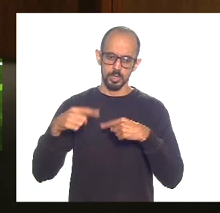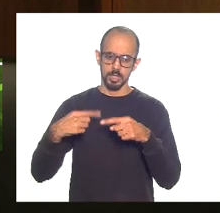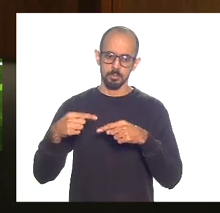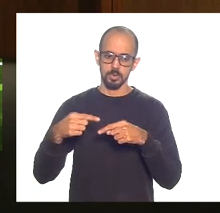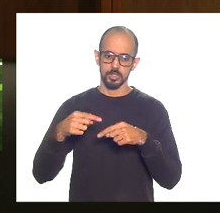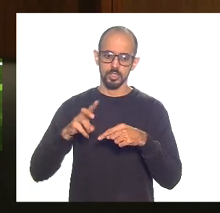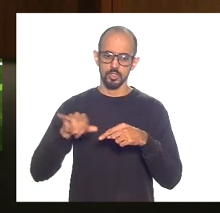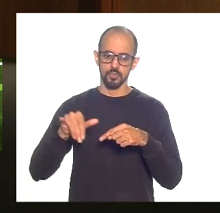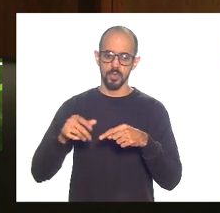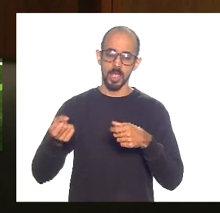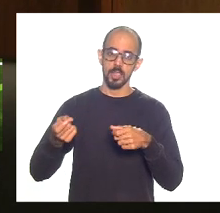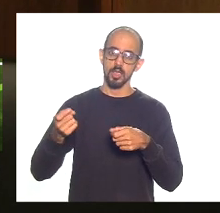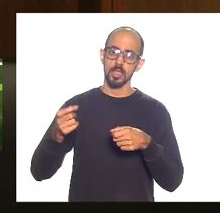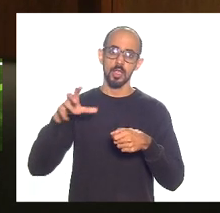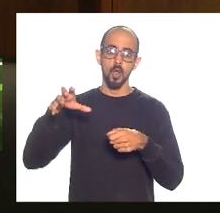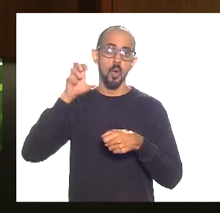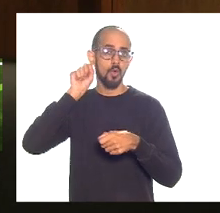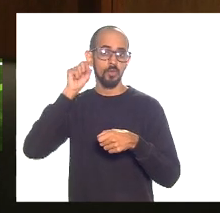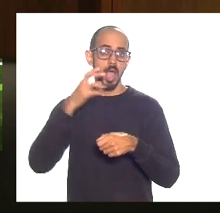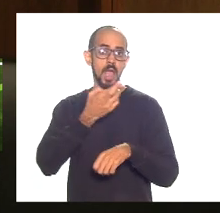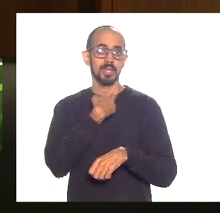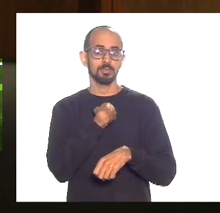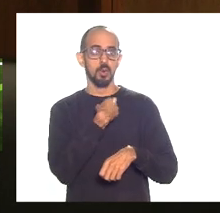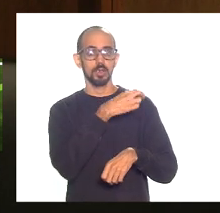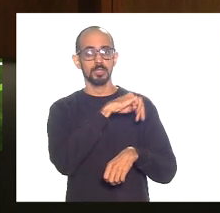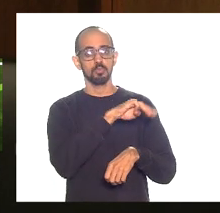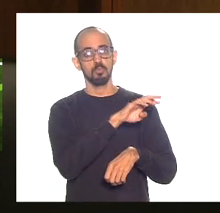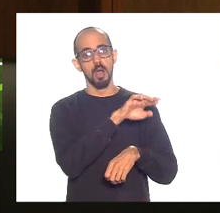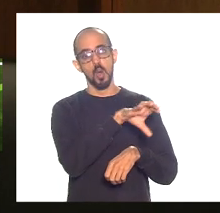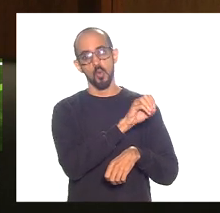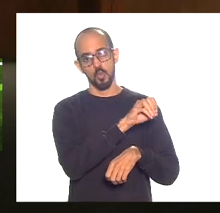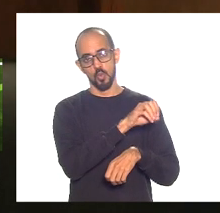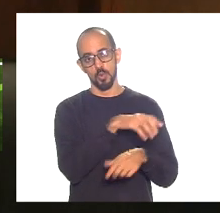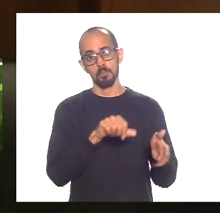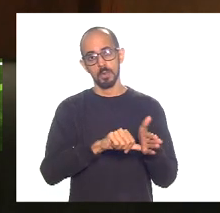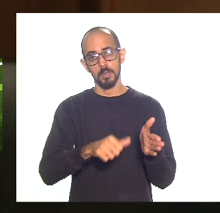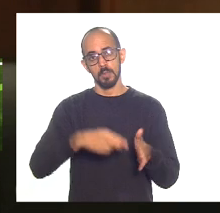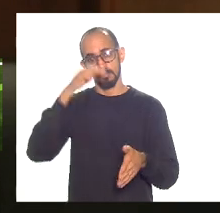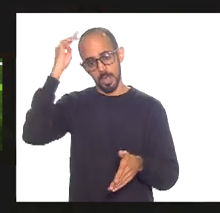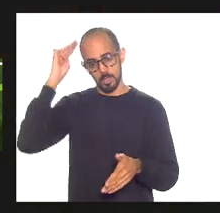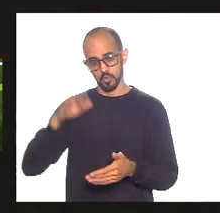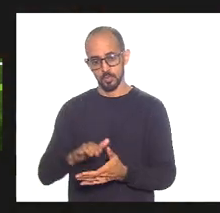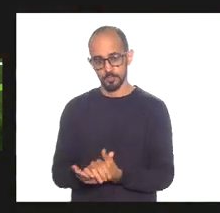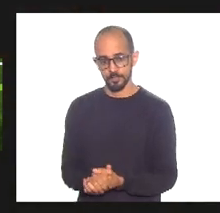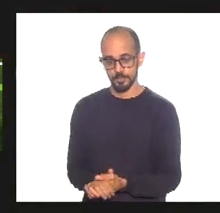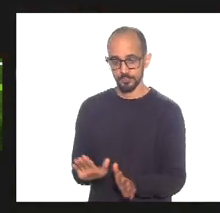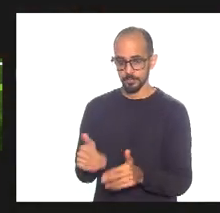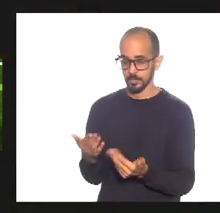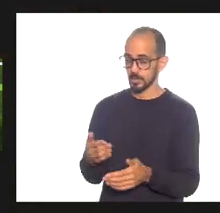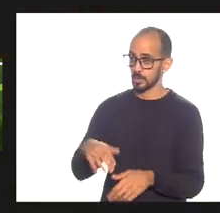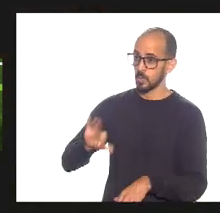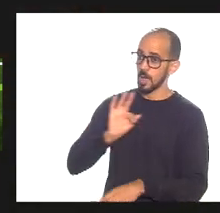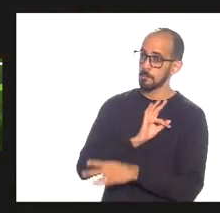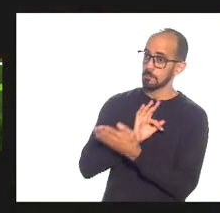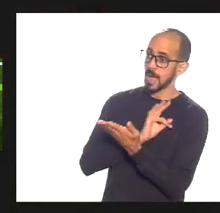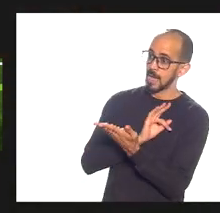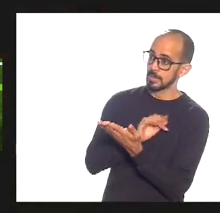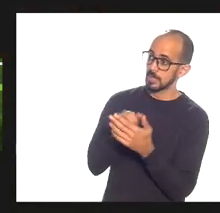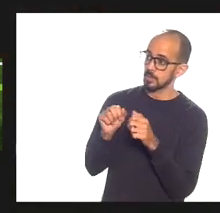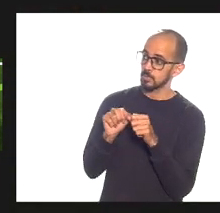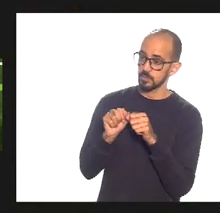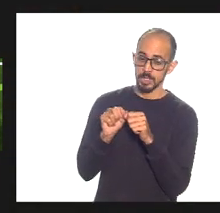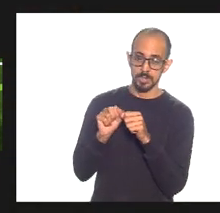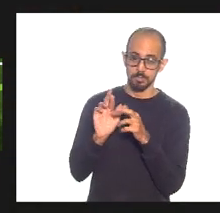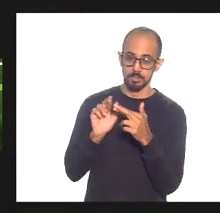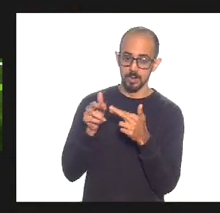o Mauro. Márcio Pacheco, por favor. Sr. Presidente, a deputada Mata Rocha fez uma referência e na hora em que